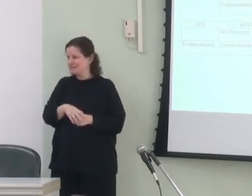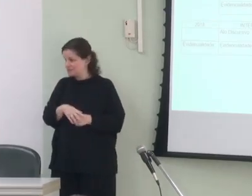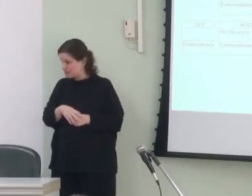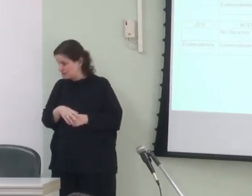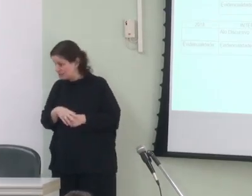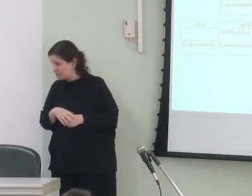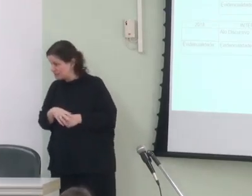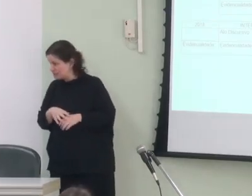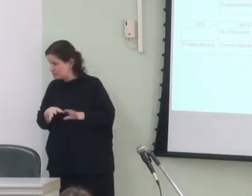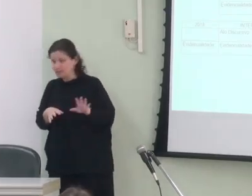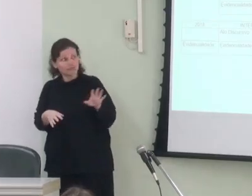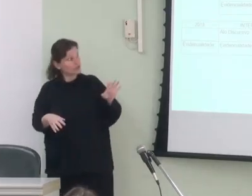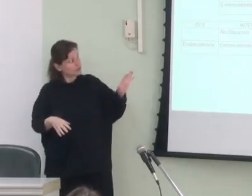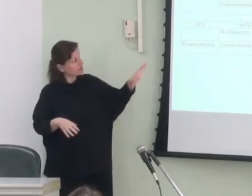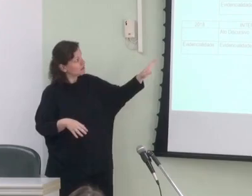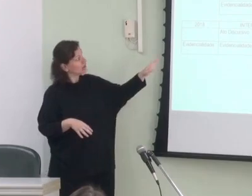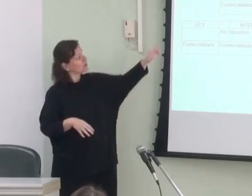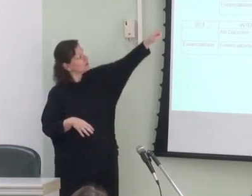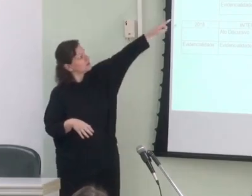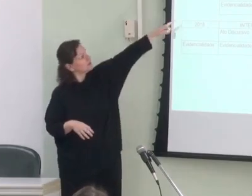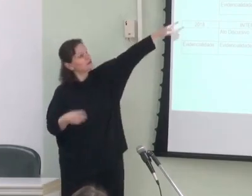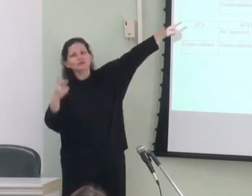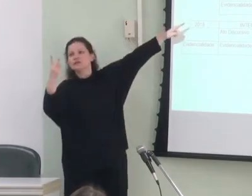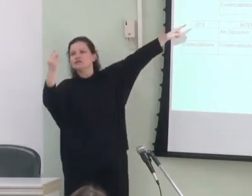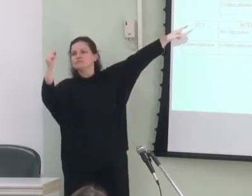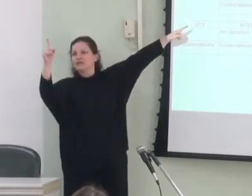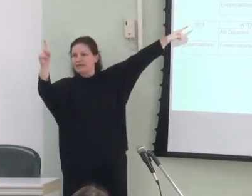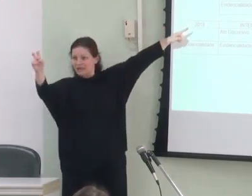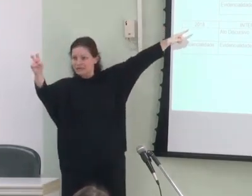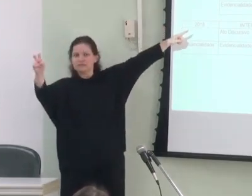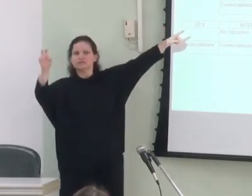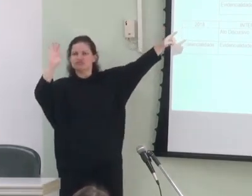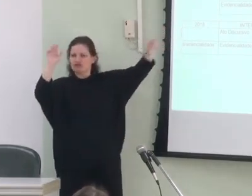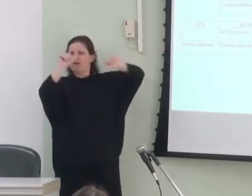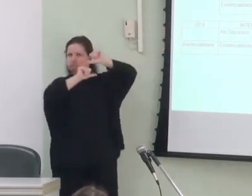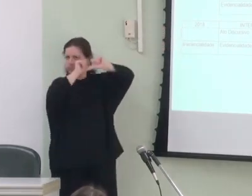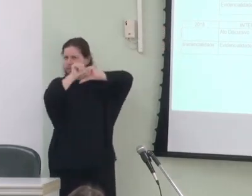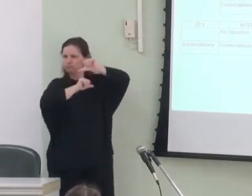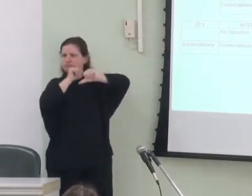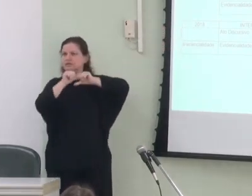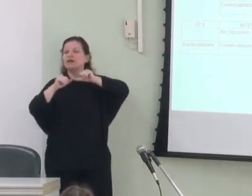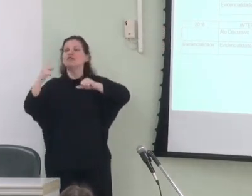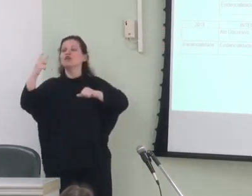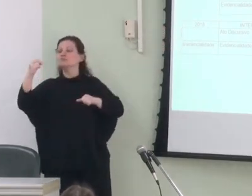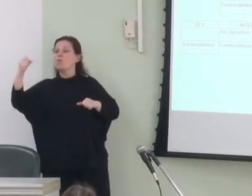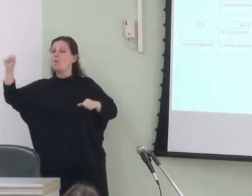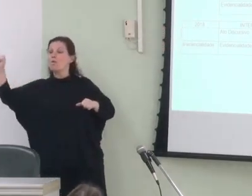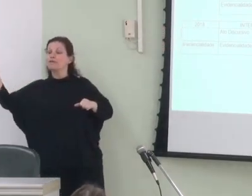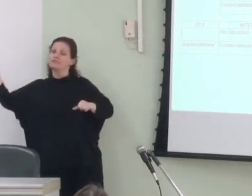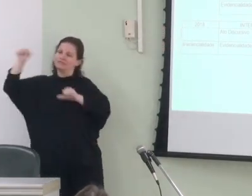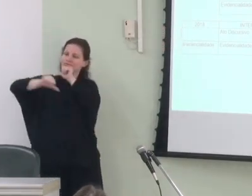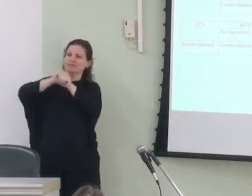a gente tem os dois quadros na versão de 2015 que já era reformulada a partir de 2008